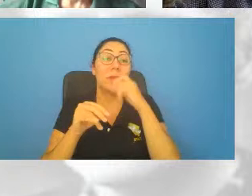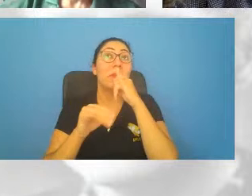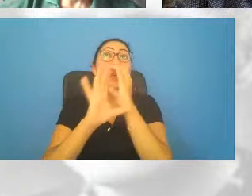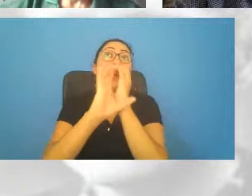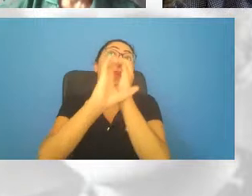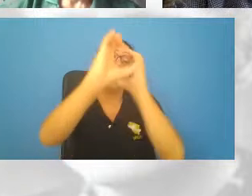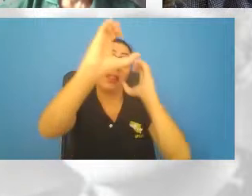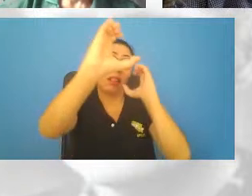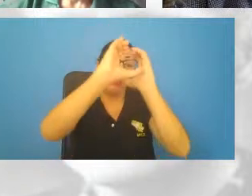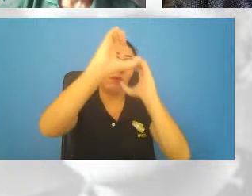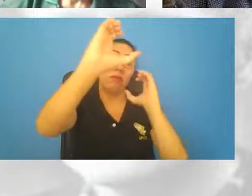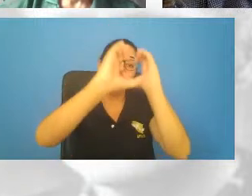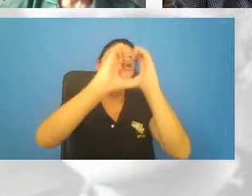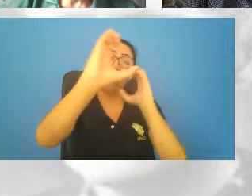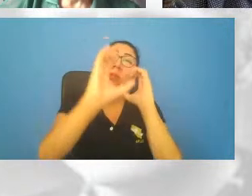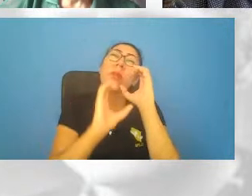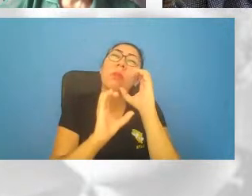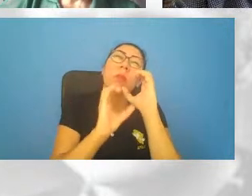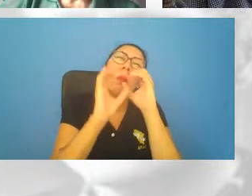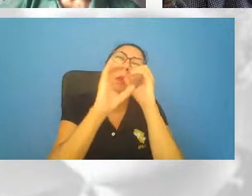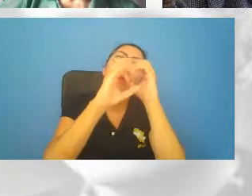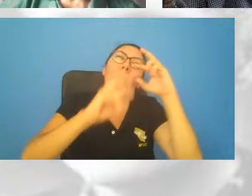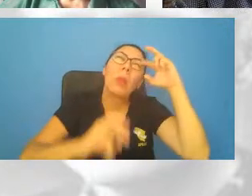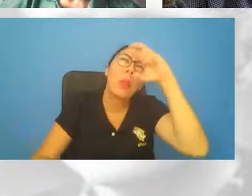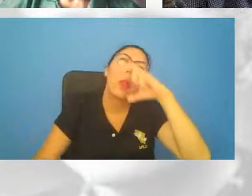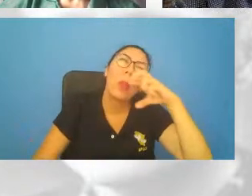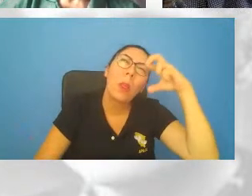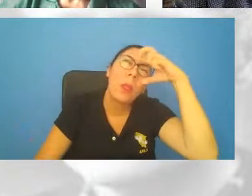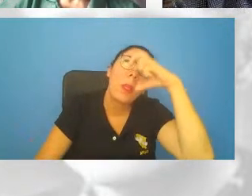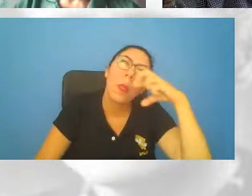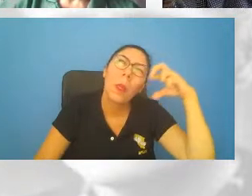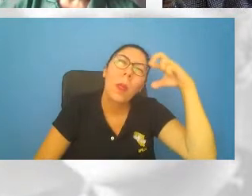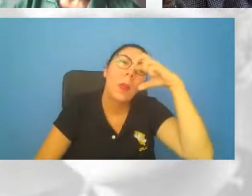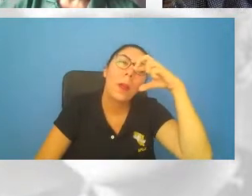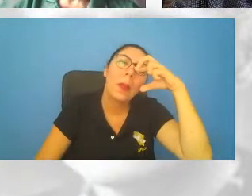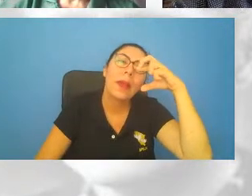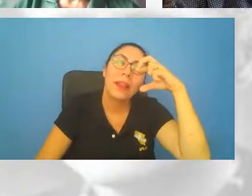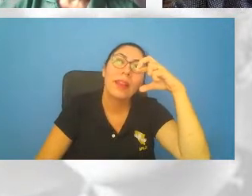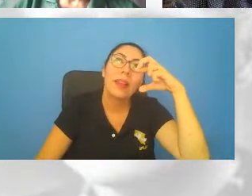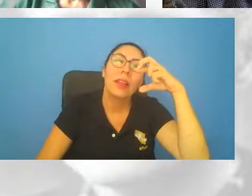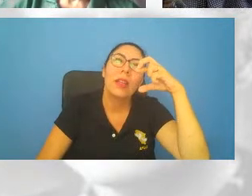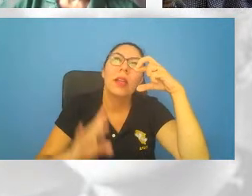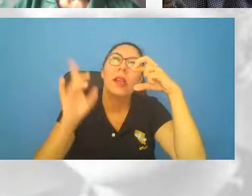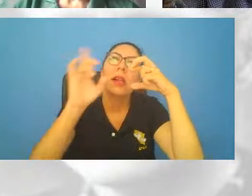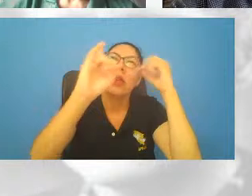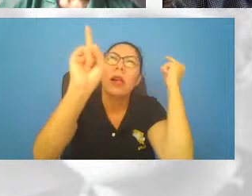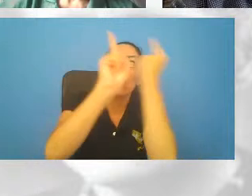feito para coletar a maior possível quantidade de luz daquele objeto.